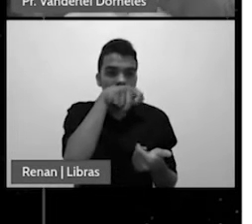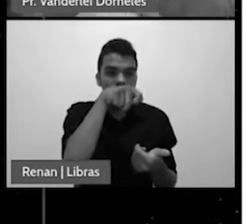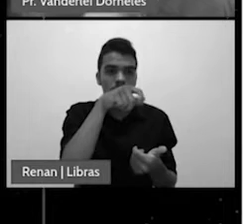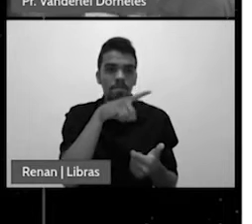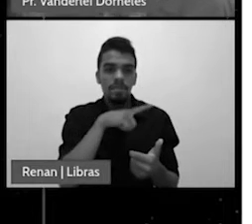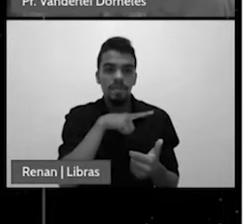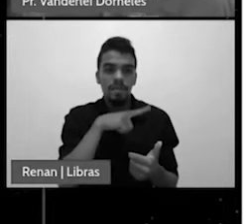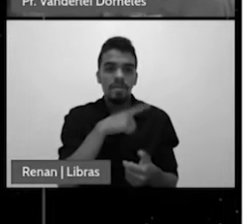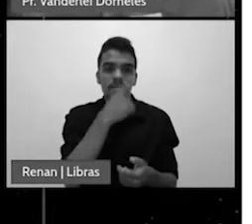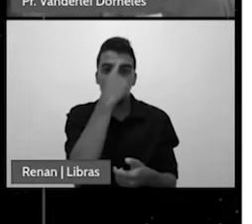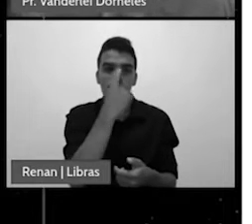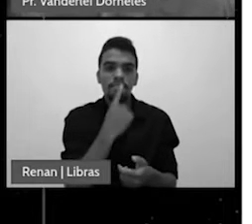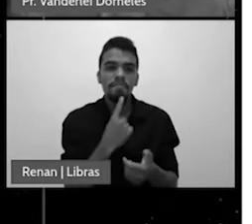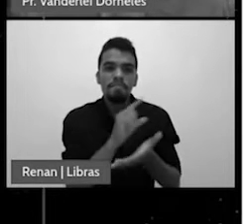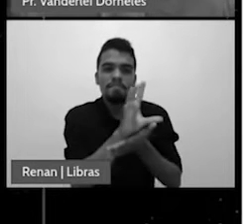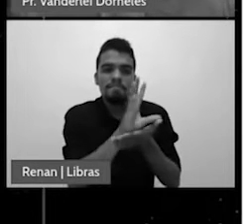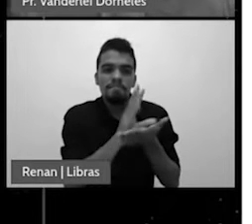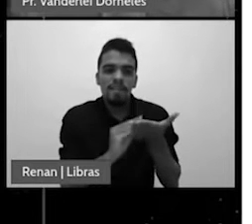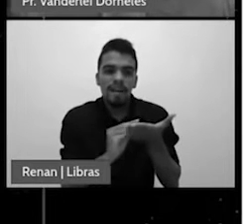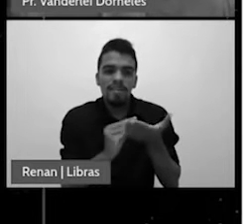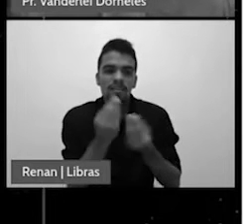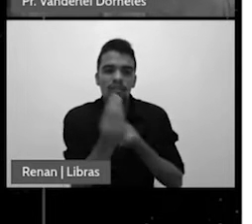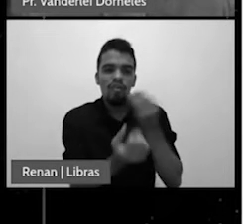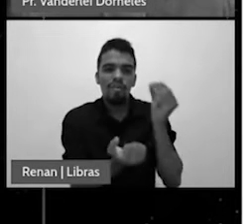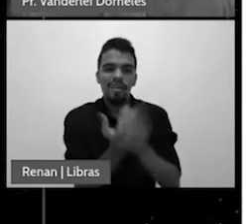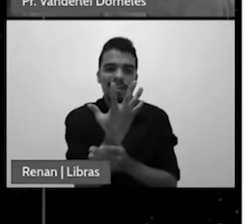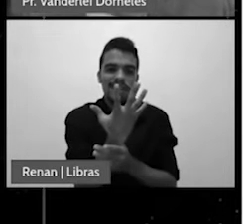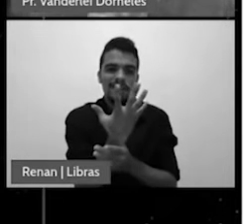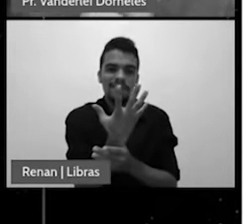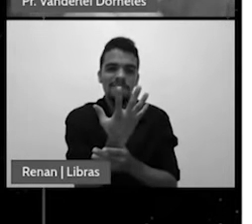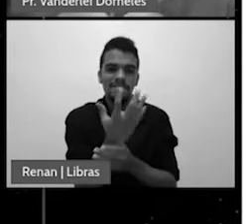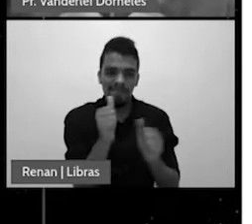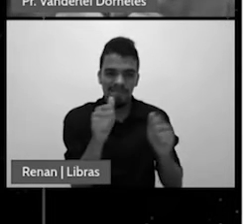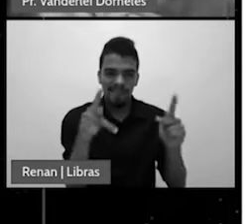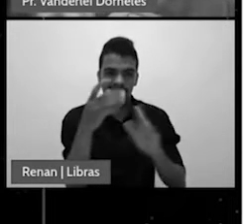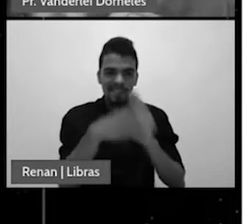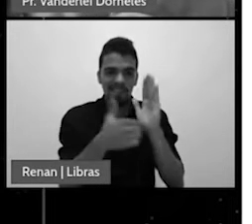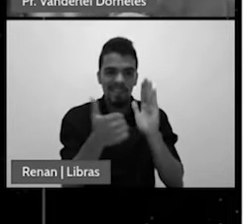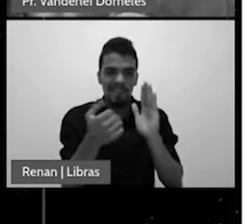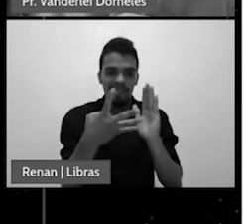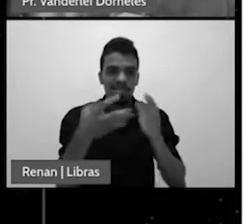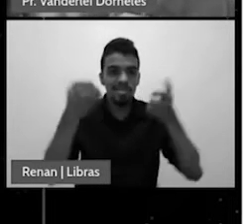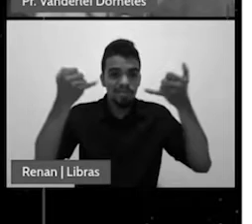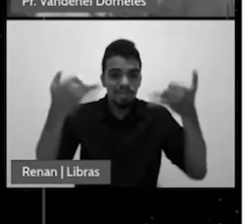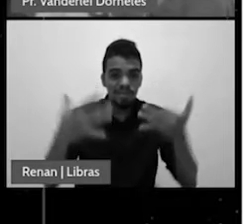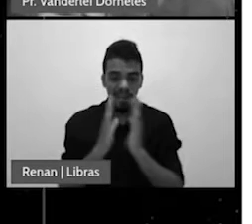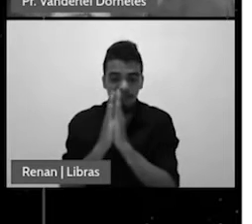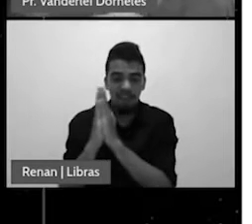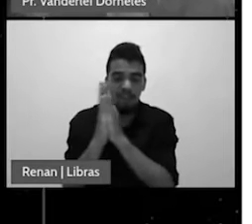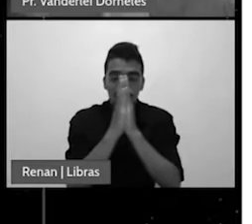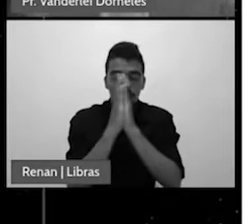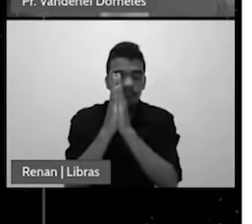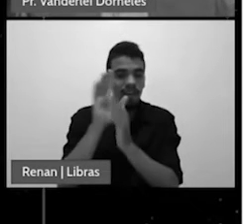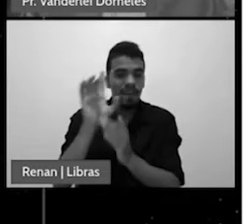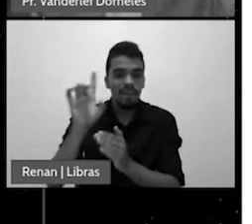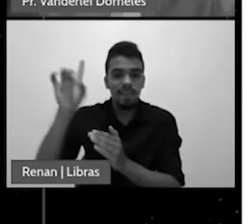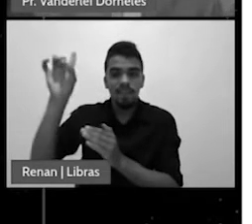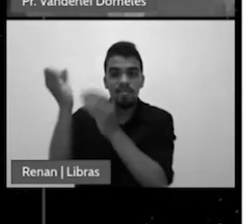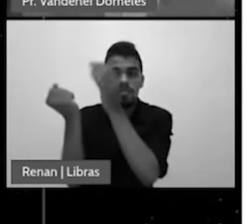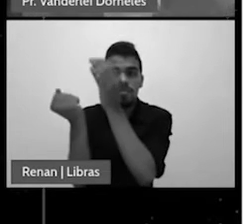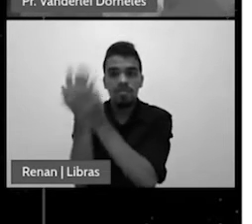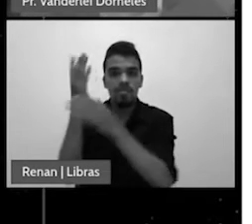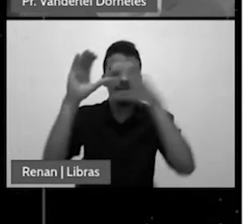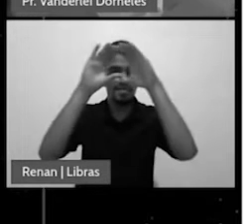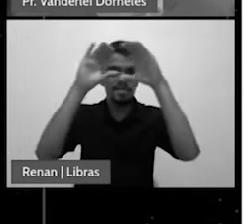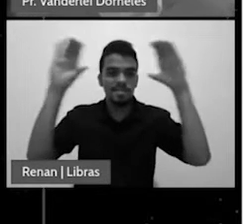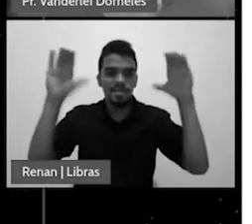criação. Em Apocalipse 14, o primeiro anjo diz, adorai aquele que fez o céu, o mar e a terra. Então,